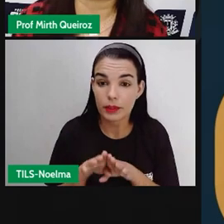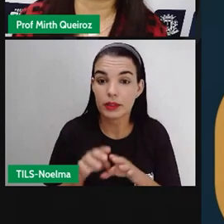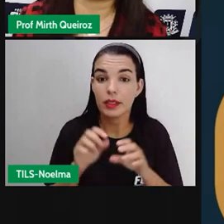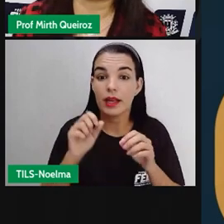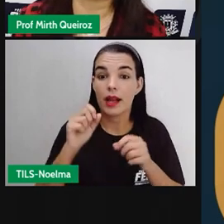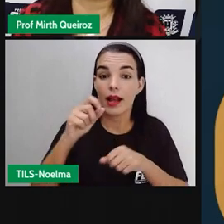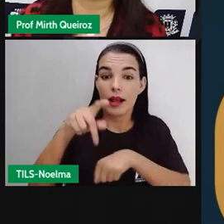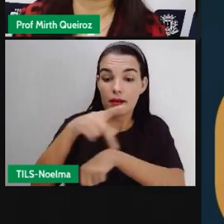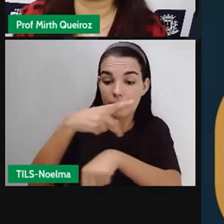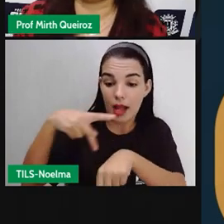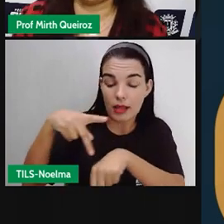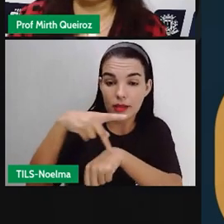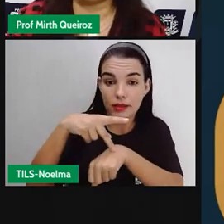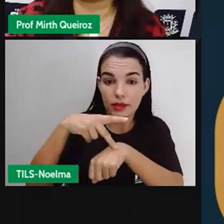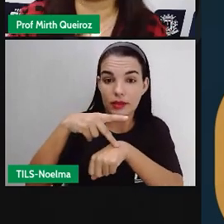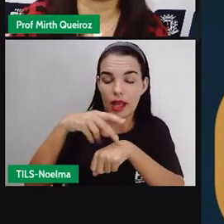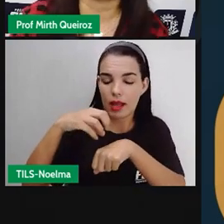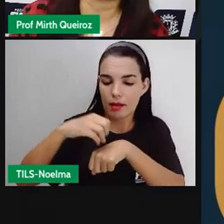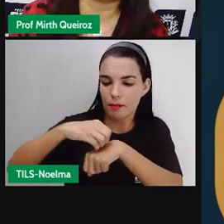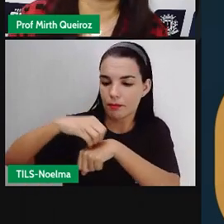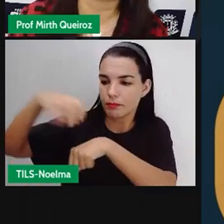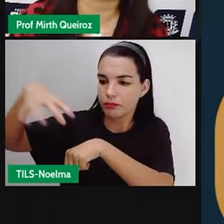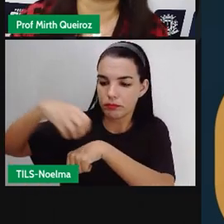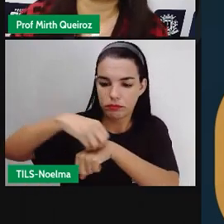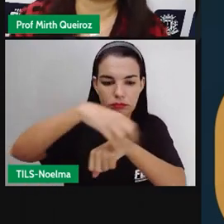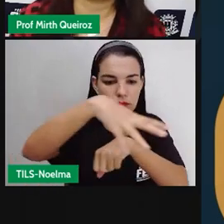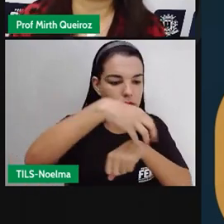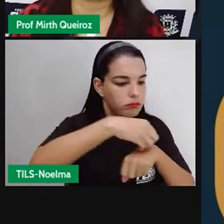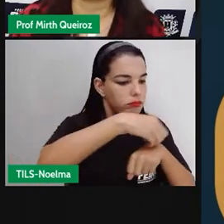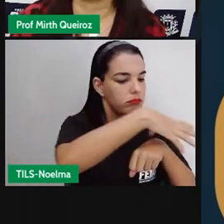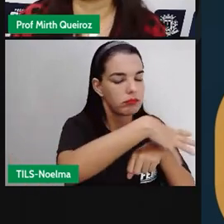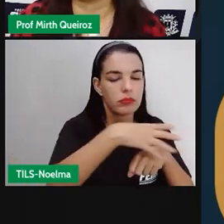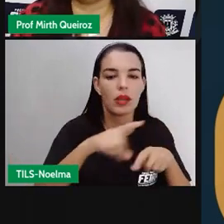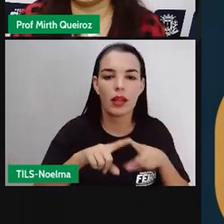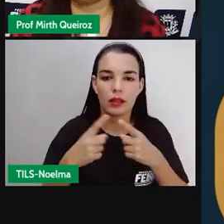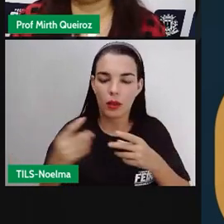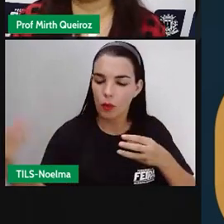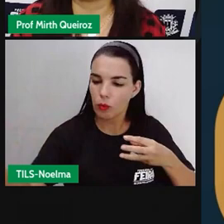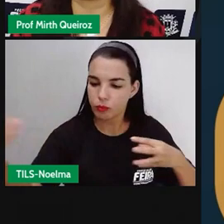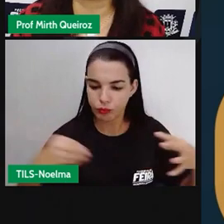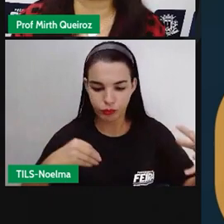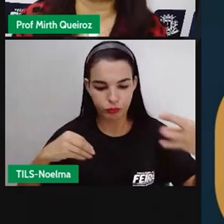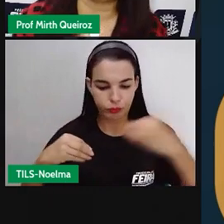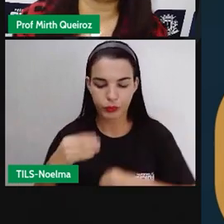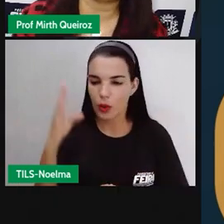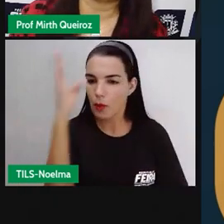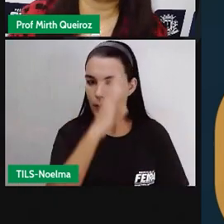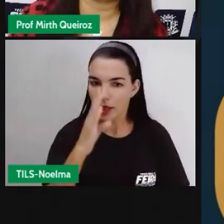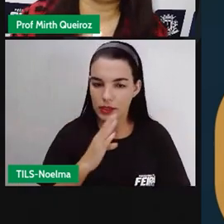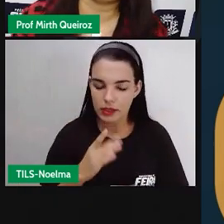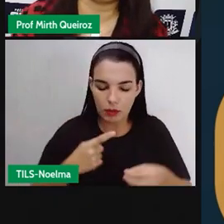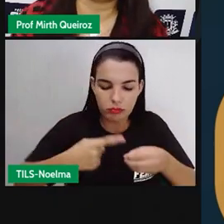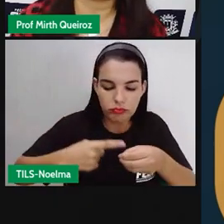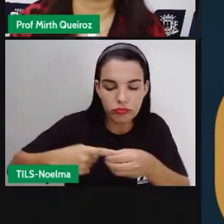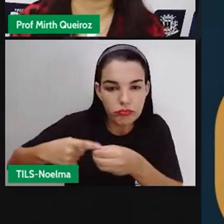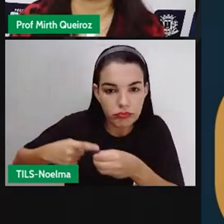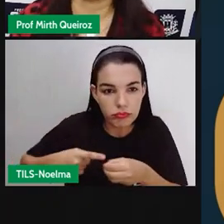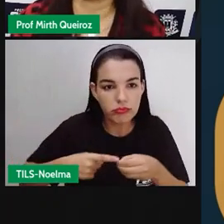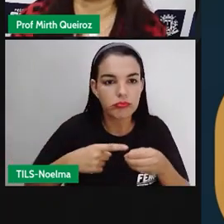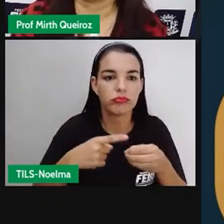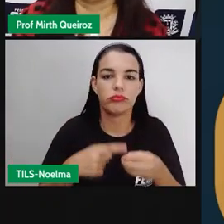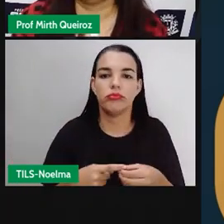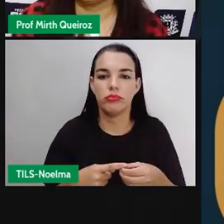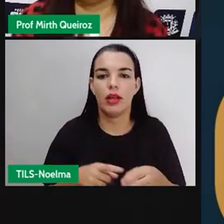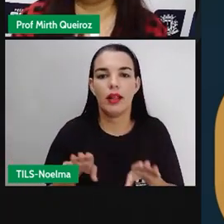saíssem da costa e começassem a adentrar ali, o interior do país e, assim, também vir ao Brasil